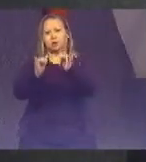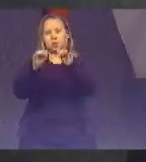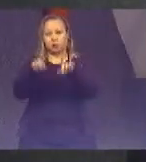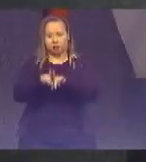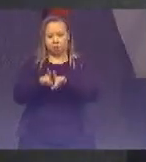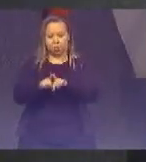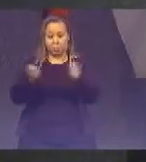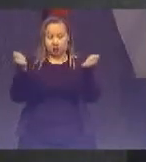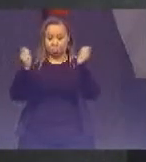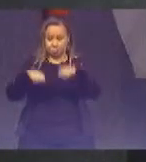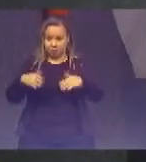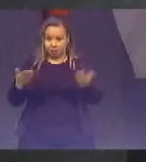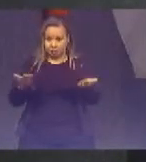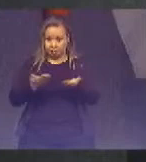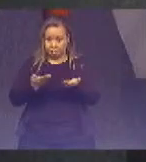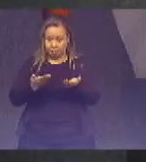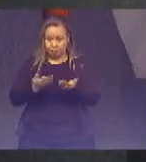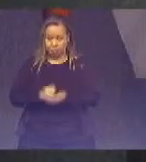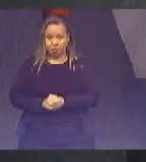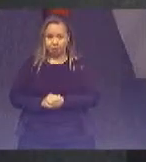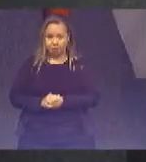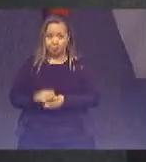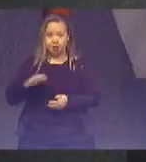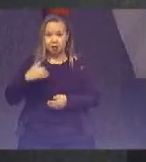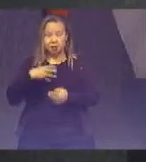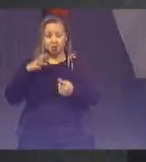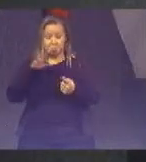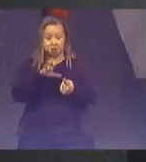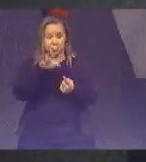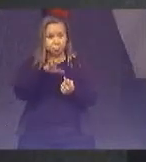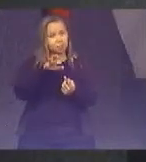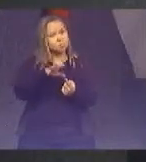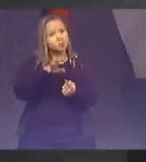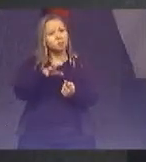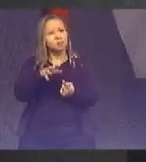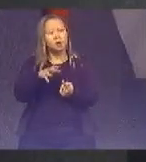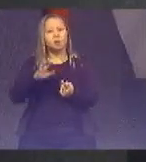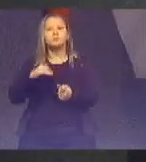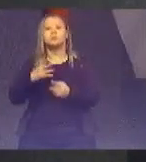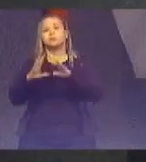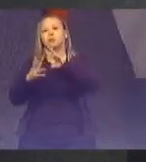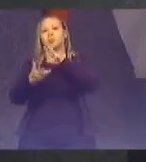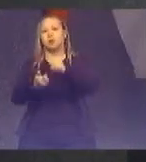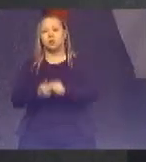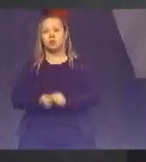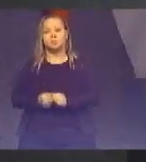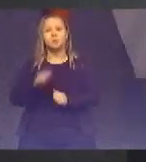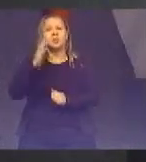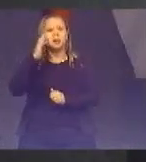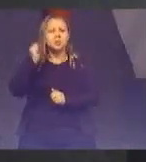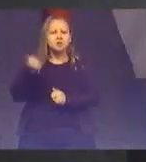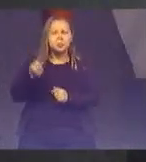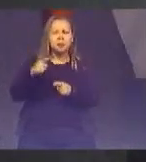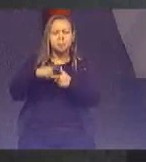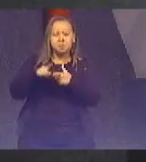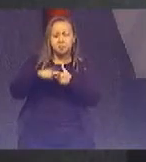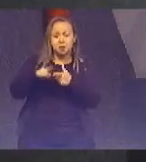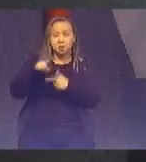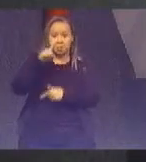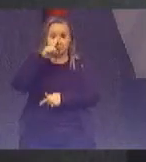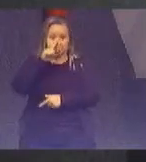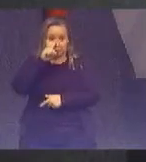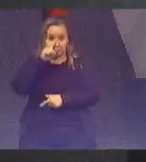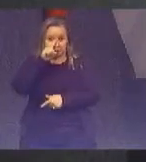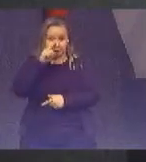possibilitam agora mesurar nosso impacto no planeta identificar os problemas que nos ameaçam e fornecer caminhos